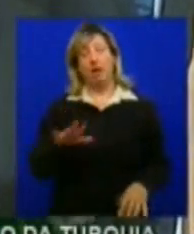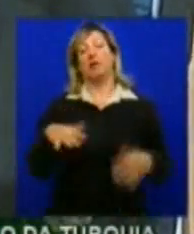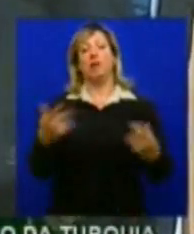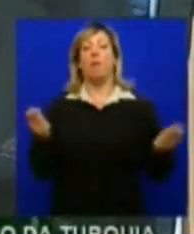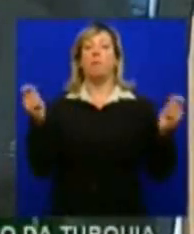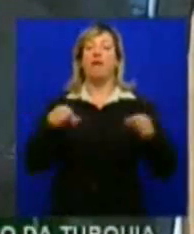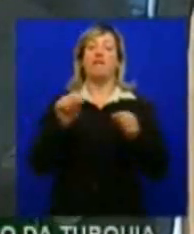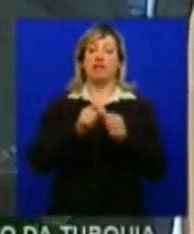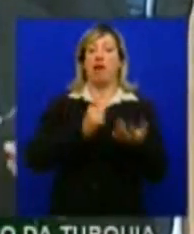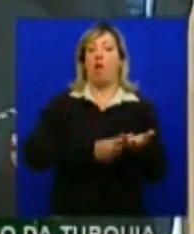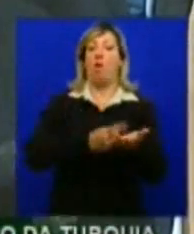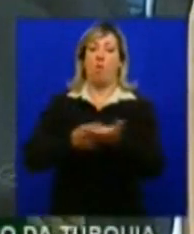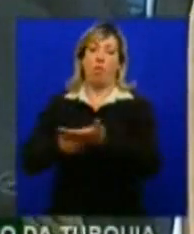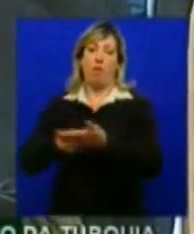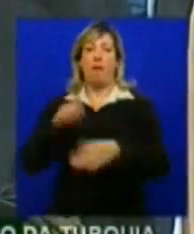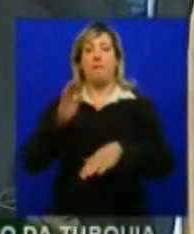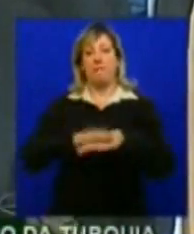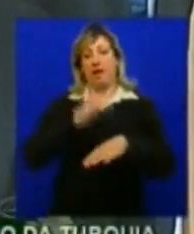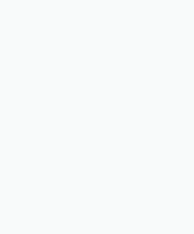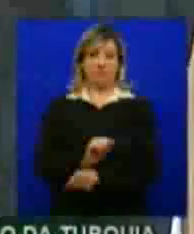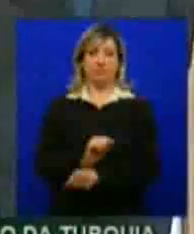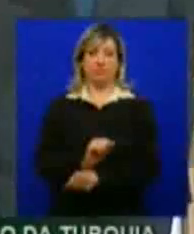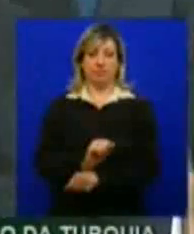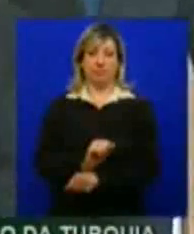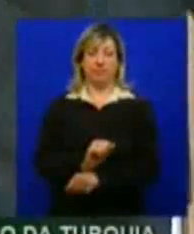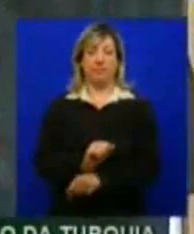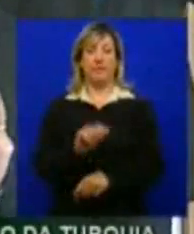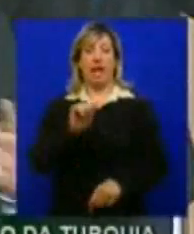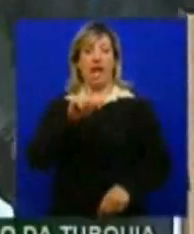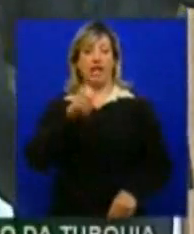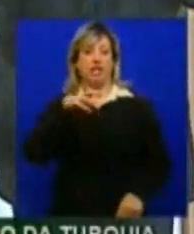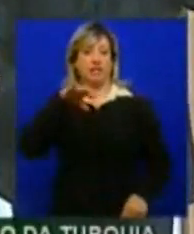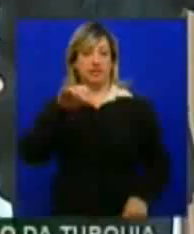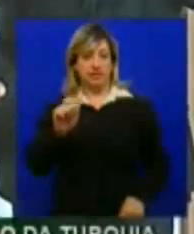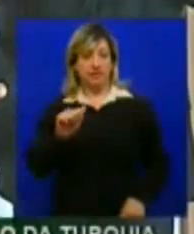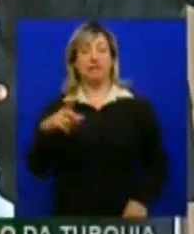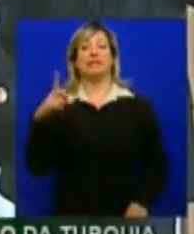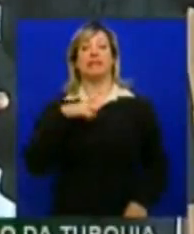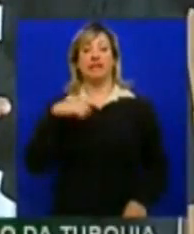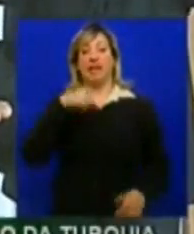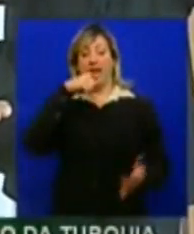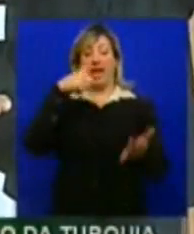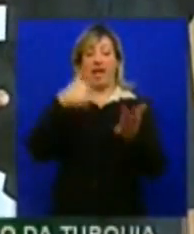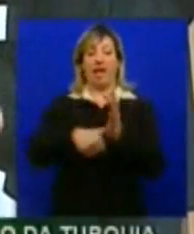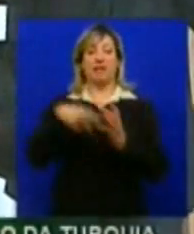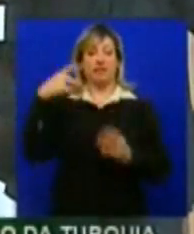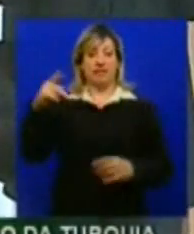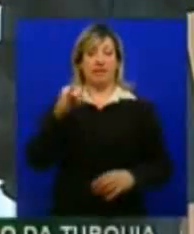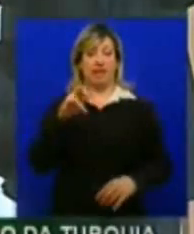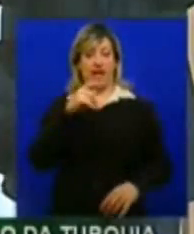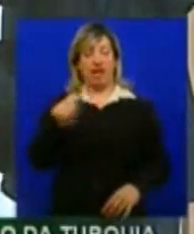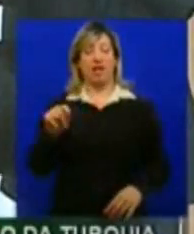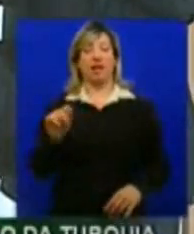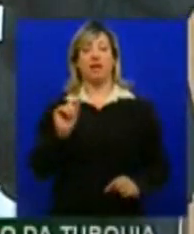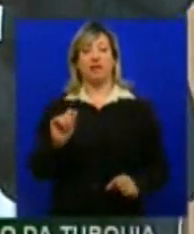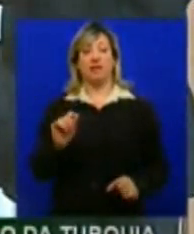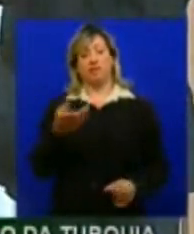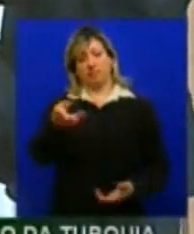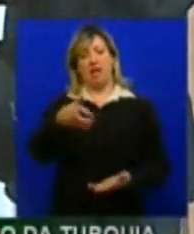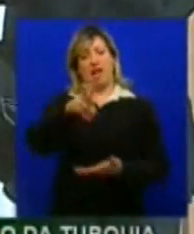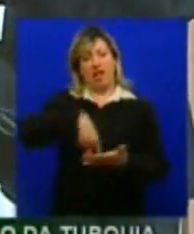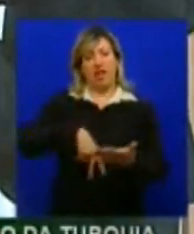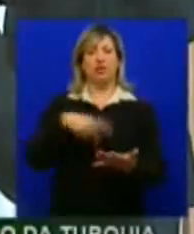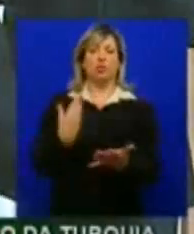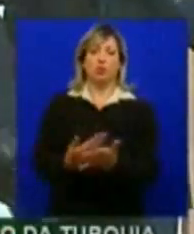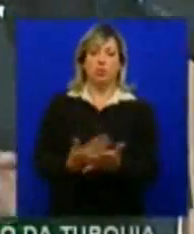fazer acordo seria muito maior. A agência tem a carta do Irã, leia, estude,